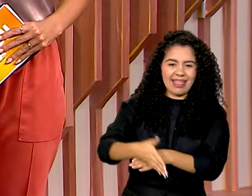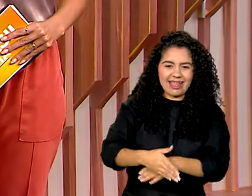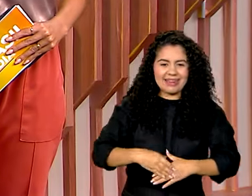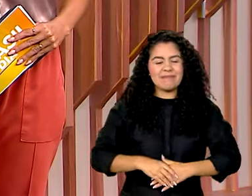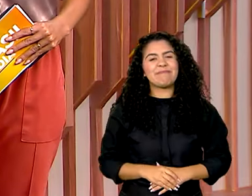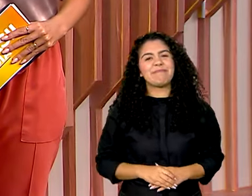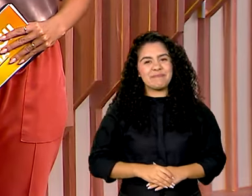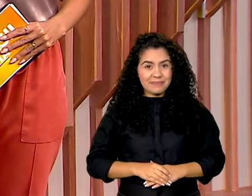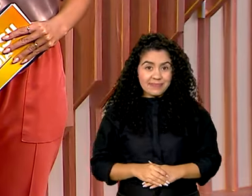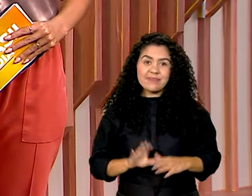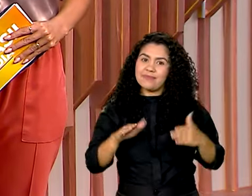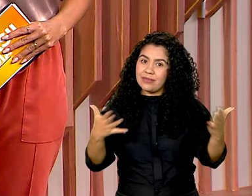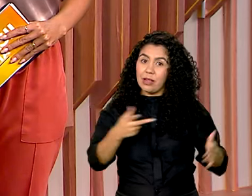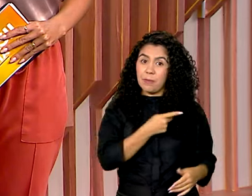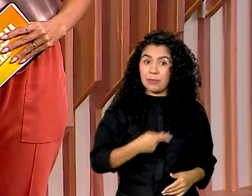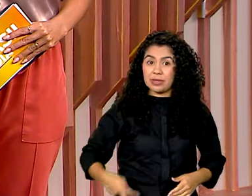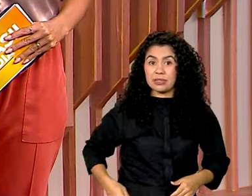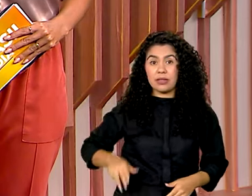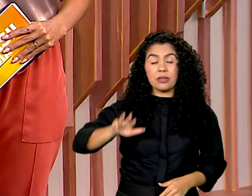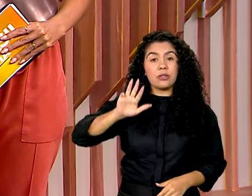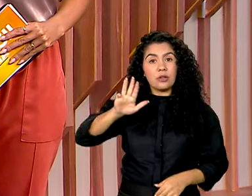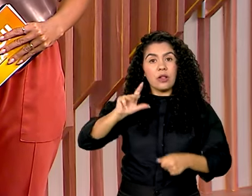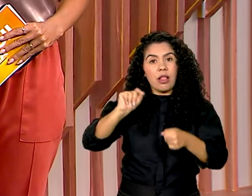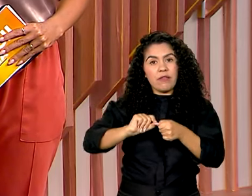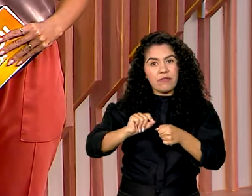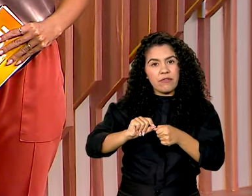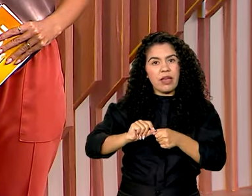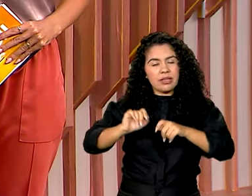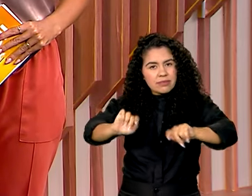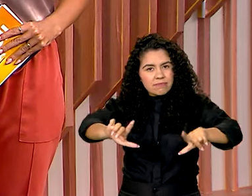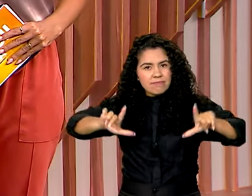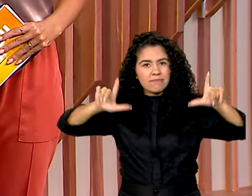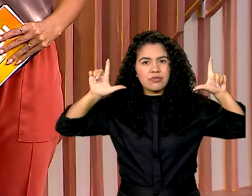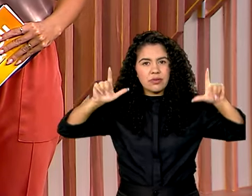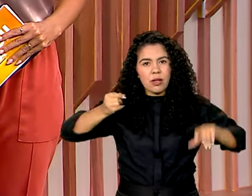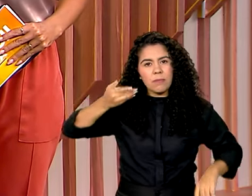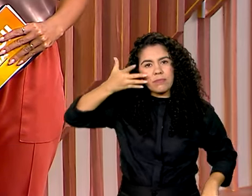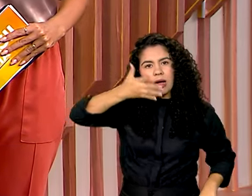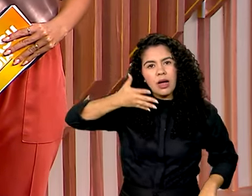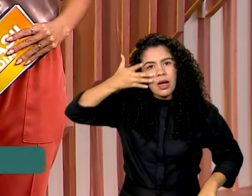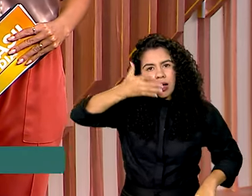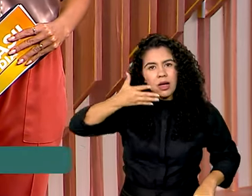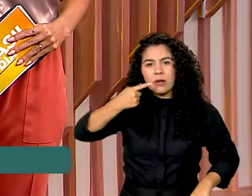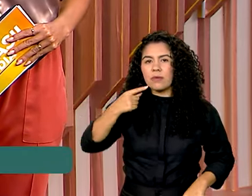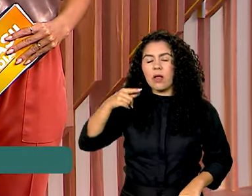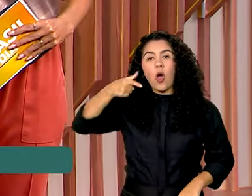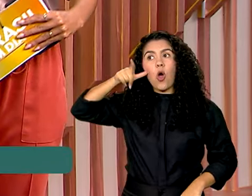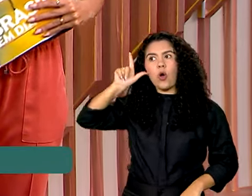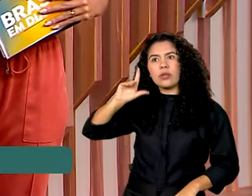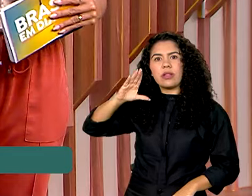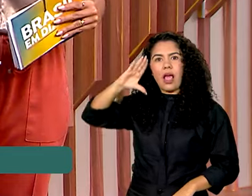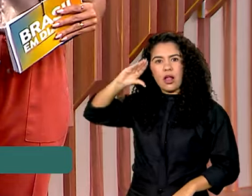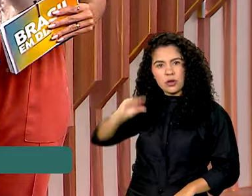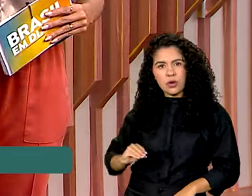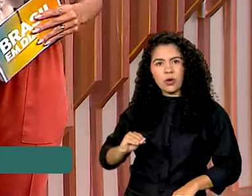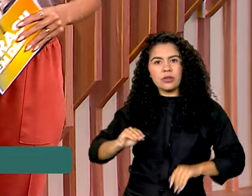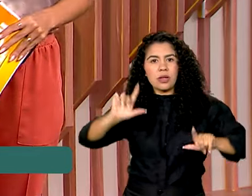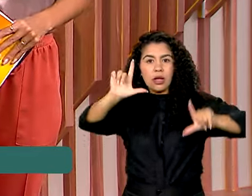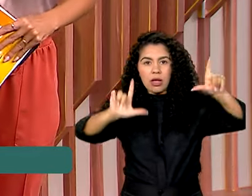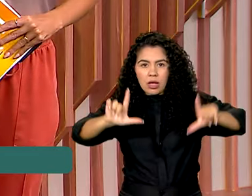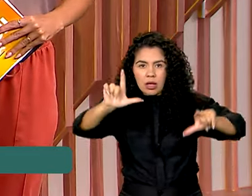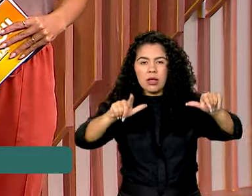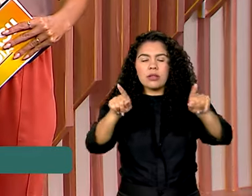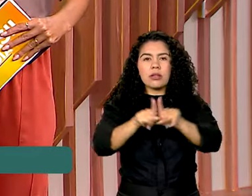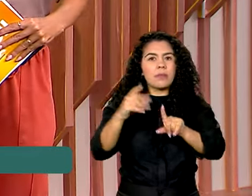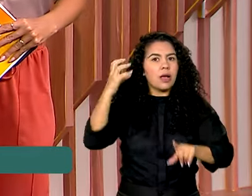Isso aí, o presidente Lula fez um pronunciamento neste domingo à noite em rede nacional de rádio e TV e apresentou um balanço